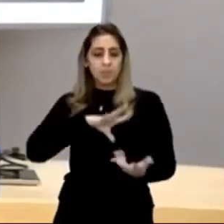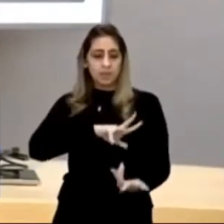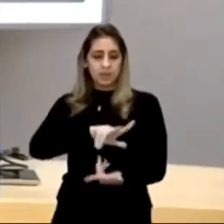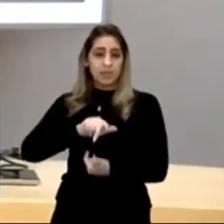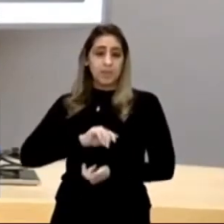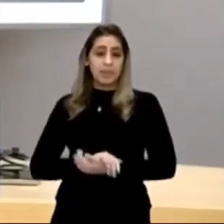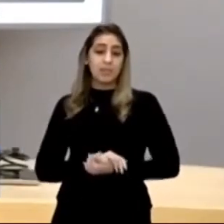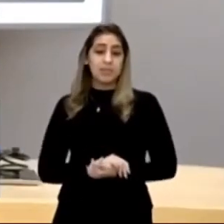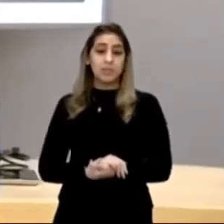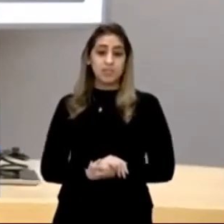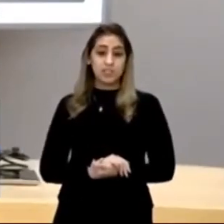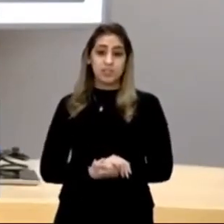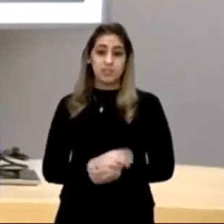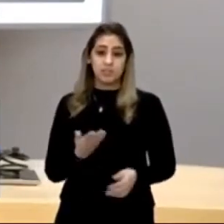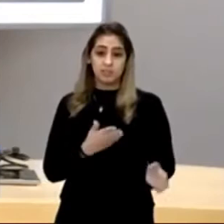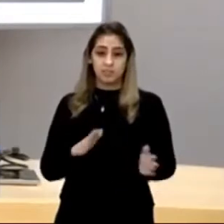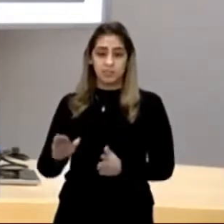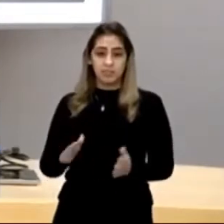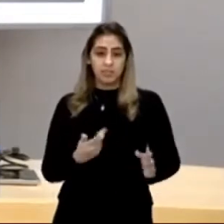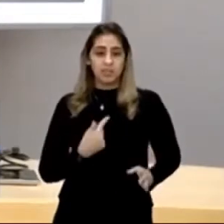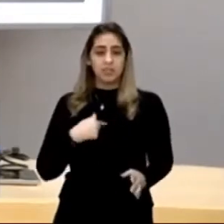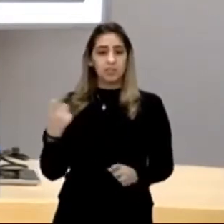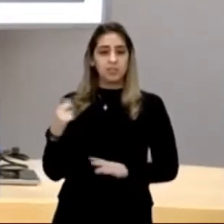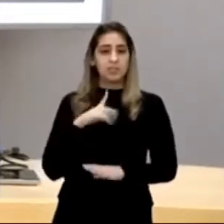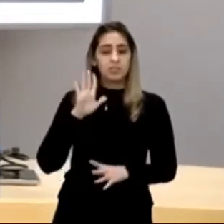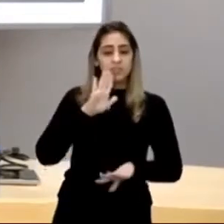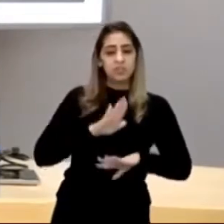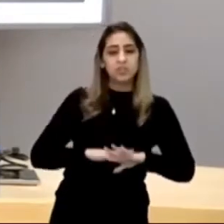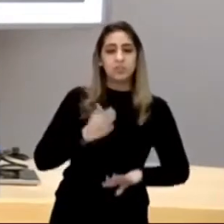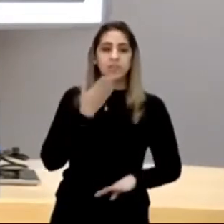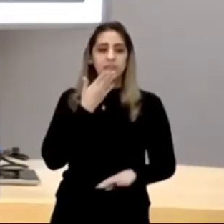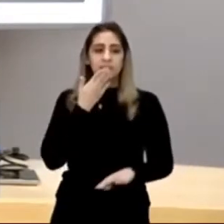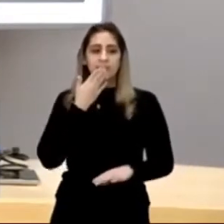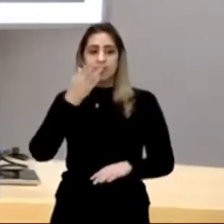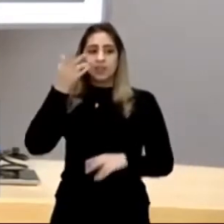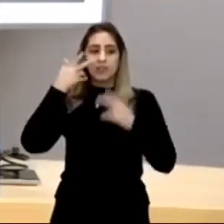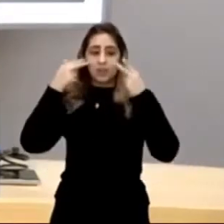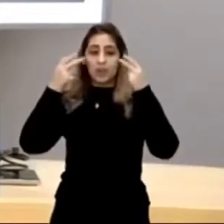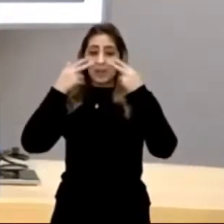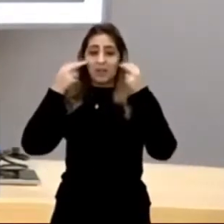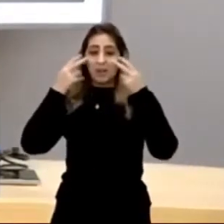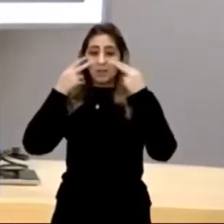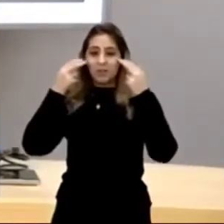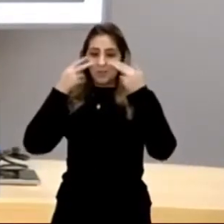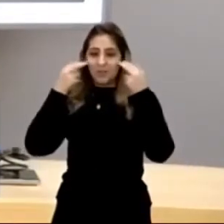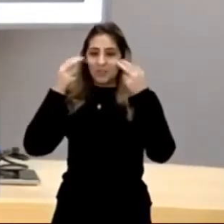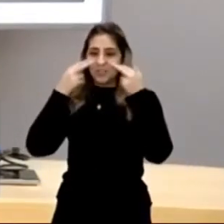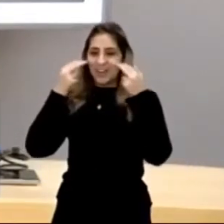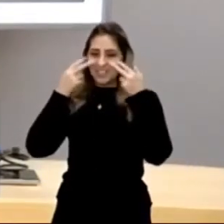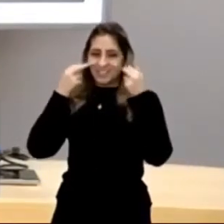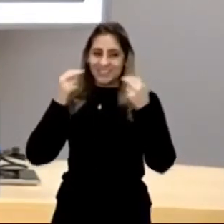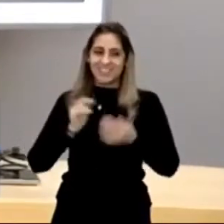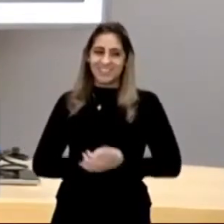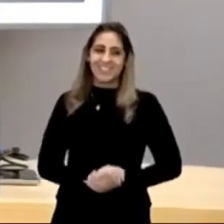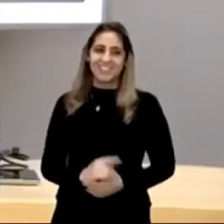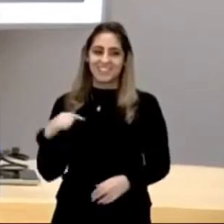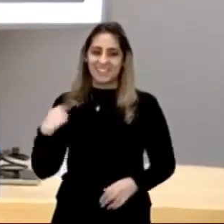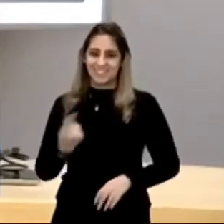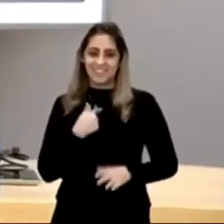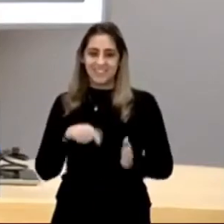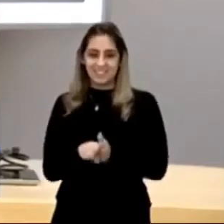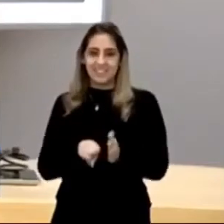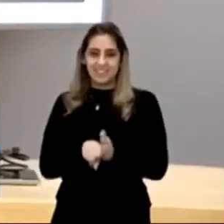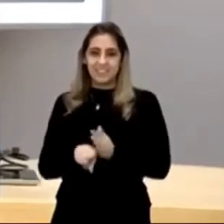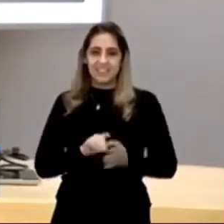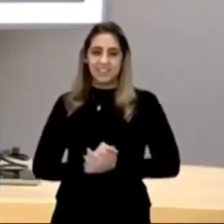que pertenciam a pessoas que eram chamadas de índios, indígenas, e olha, hoje as pessoas, sei lá, perguntam,